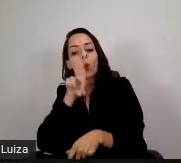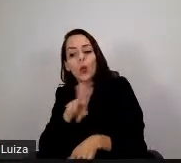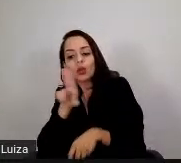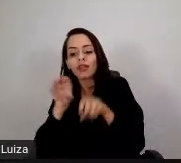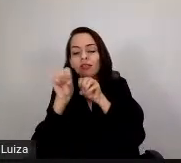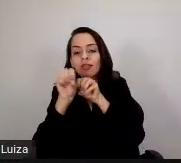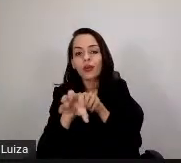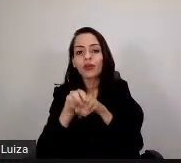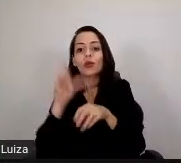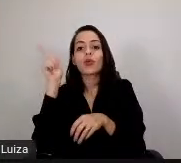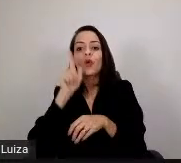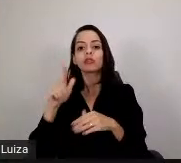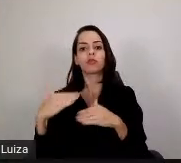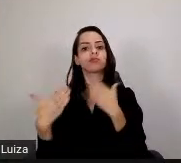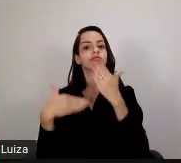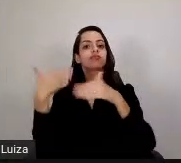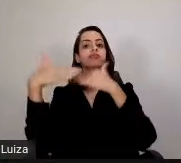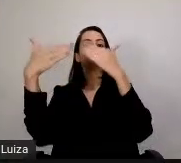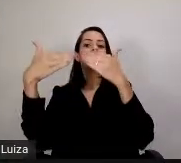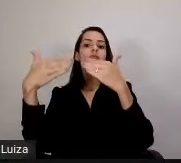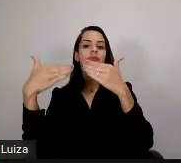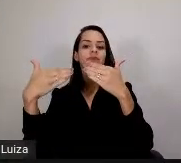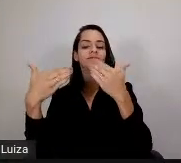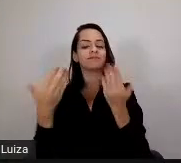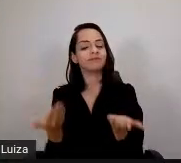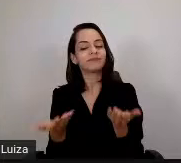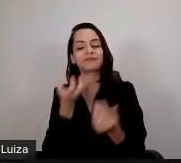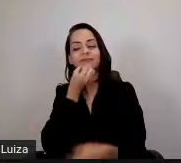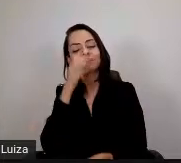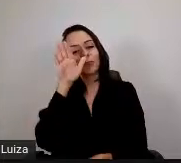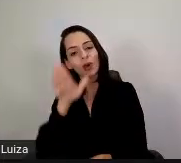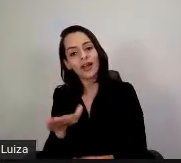alavancar em diversos setores. Uma boa tarde a todos.